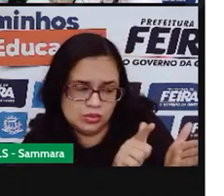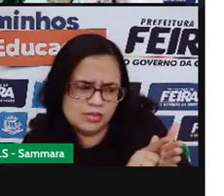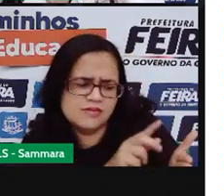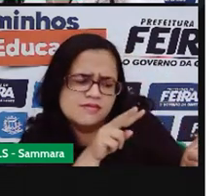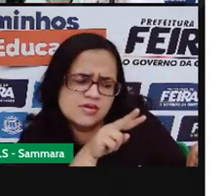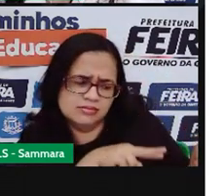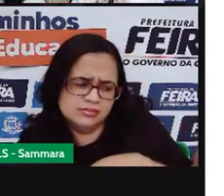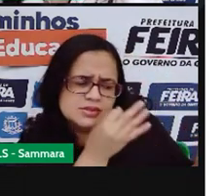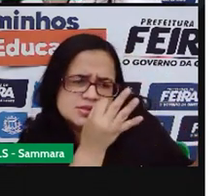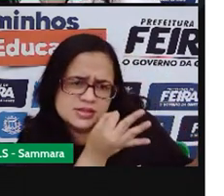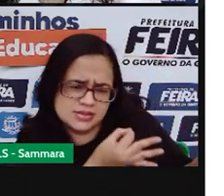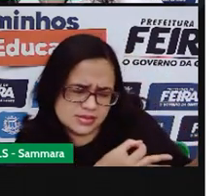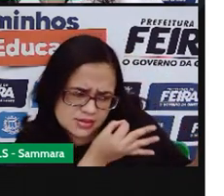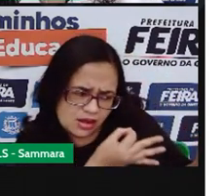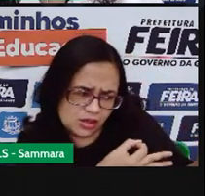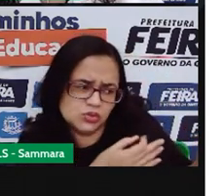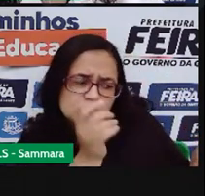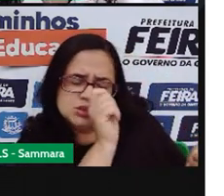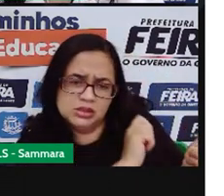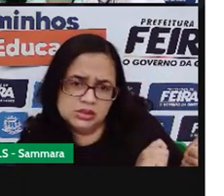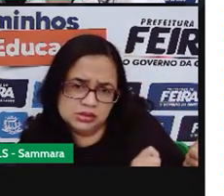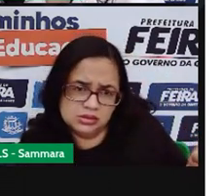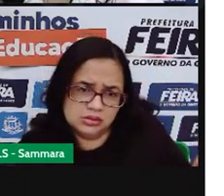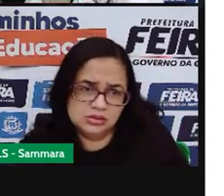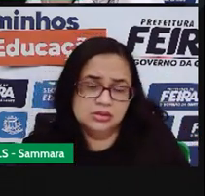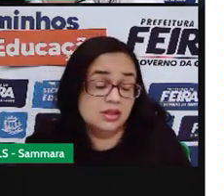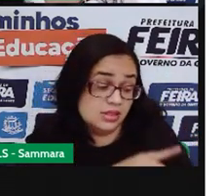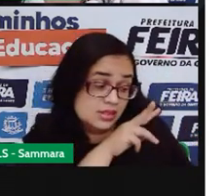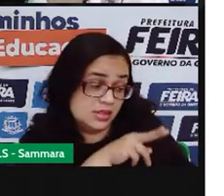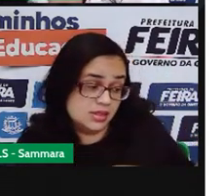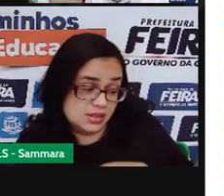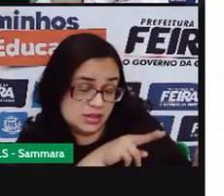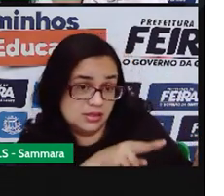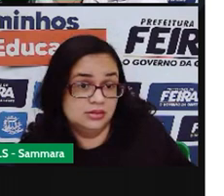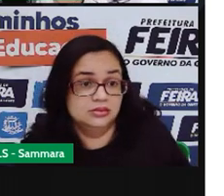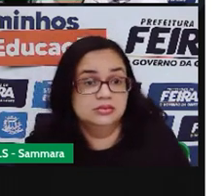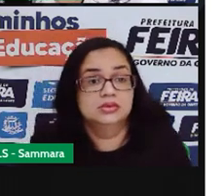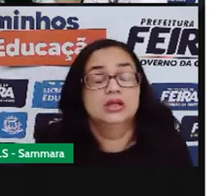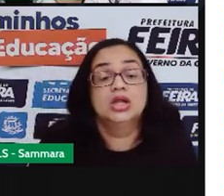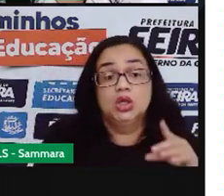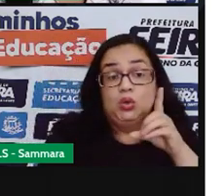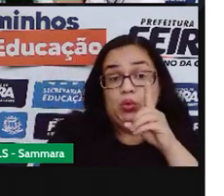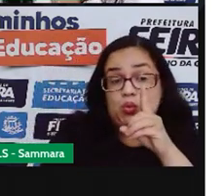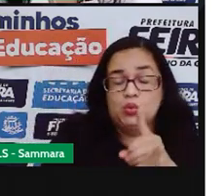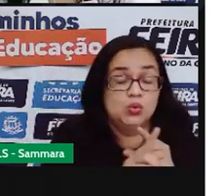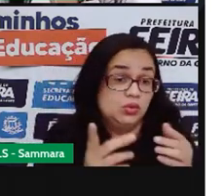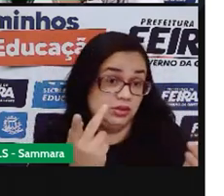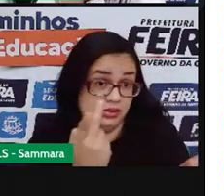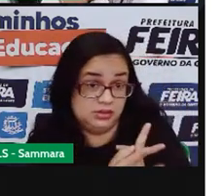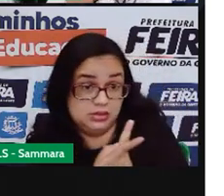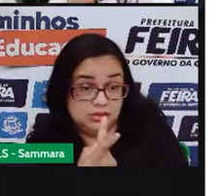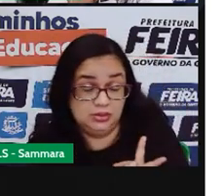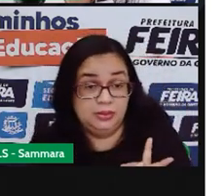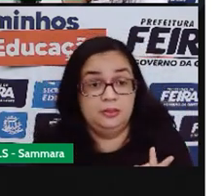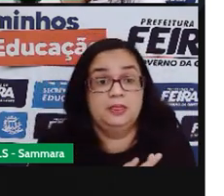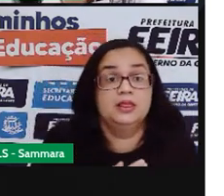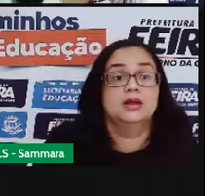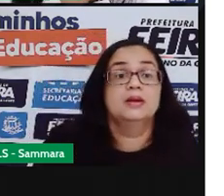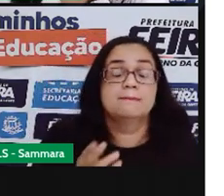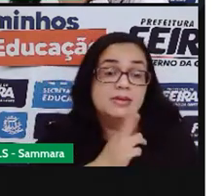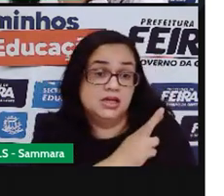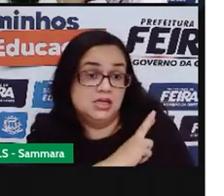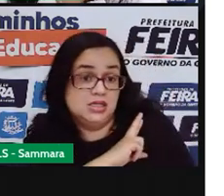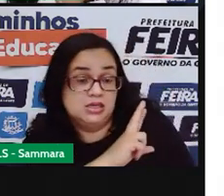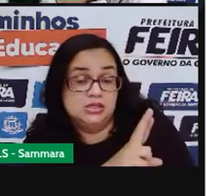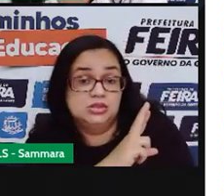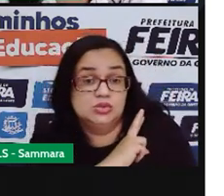Vê direitinho. Depois que você escrever, você lê. Encontra lá os erros, ou pede para um responsável